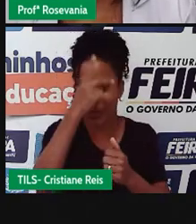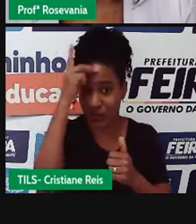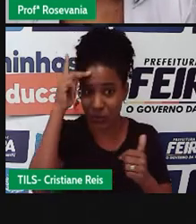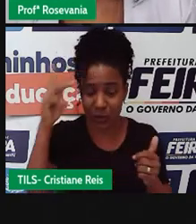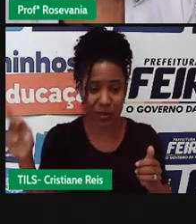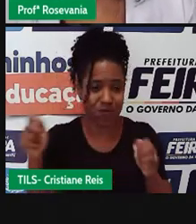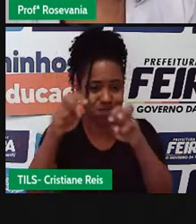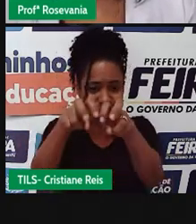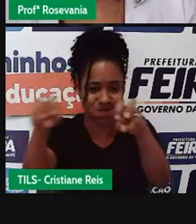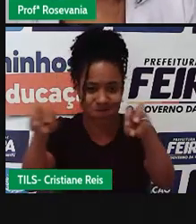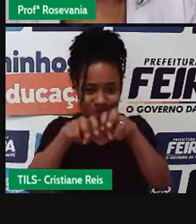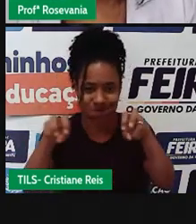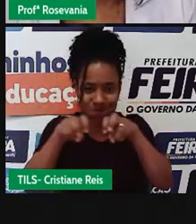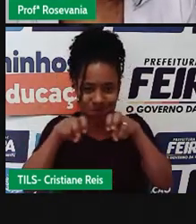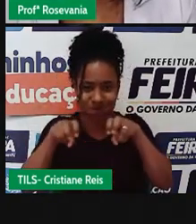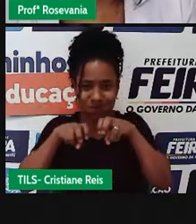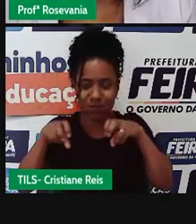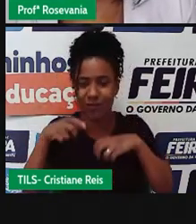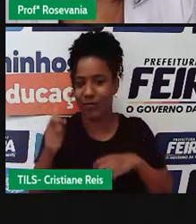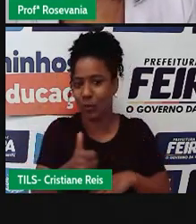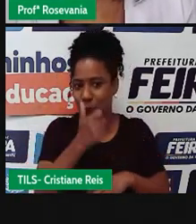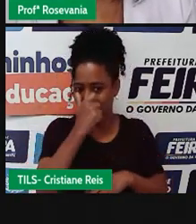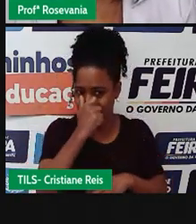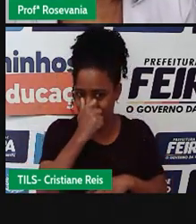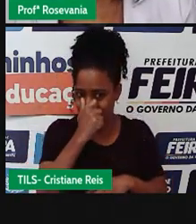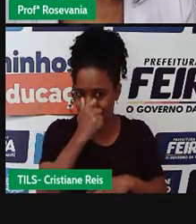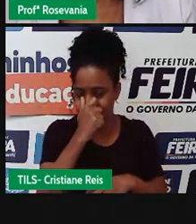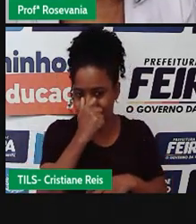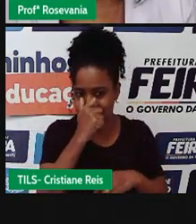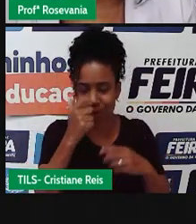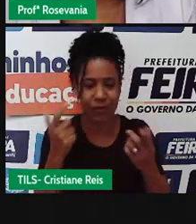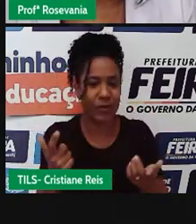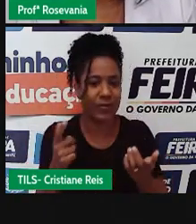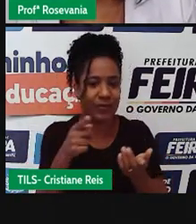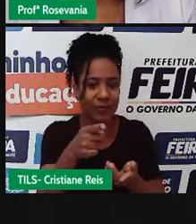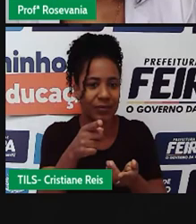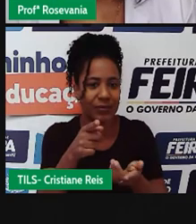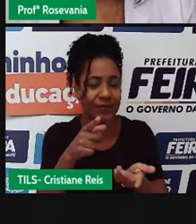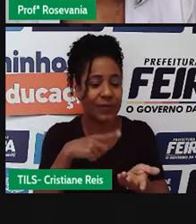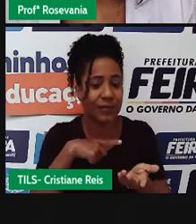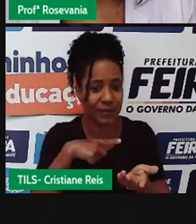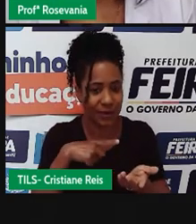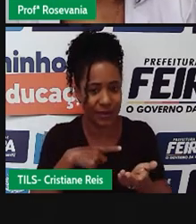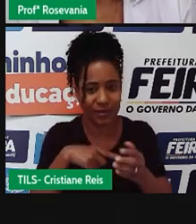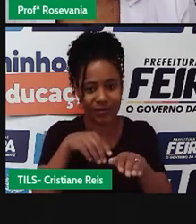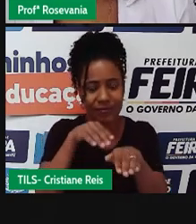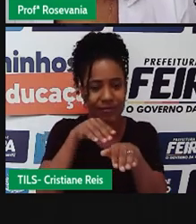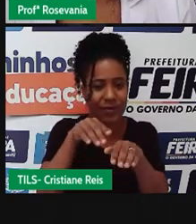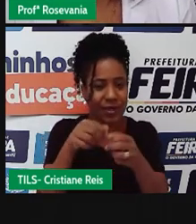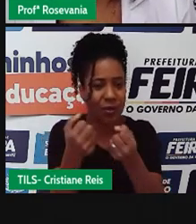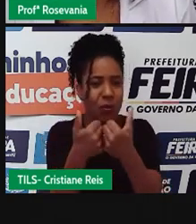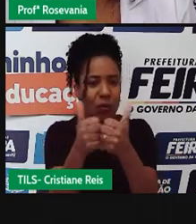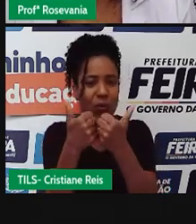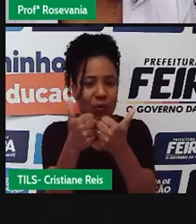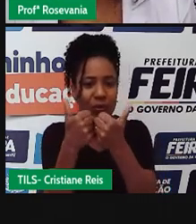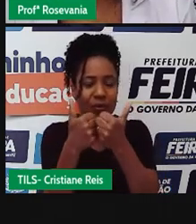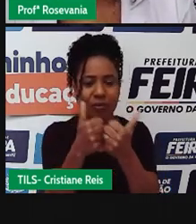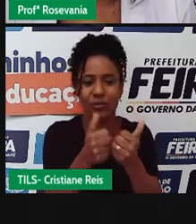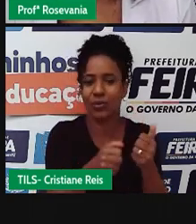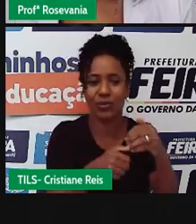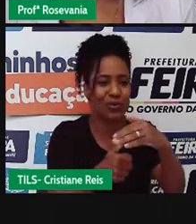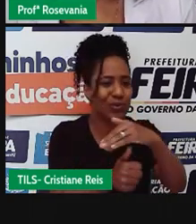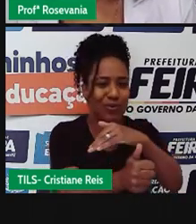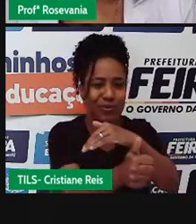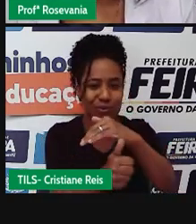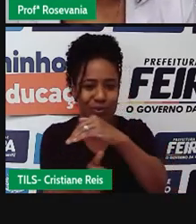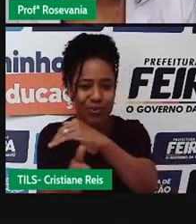pessoas, né, no mesmo veículo, e, consequentemente, não ficam estacionados, não precisam de espaços para estacionar.